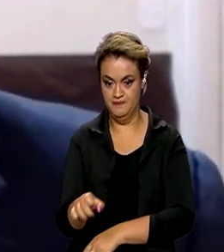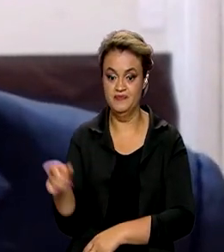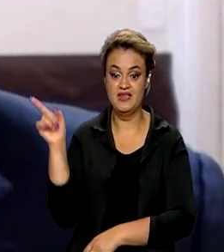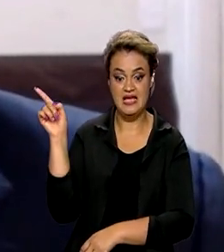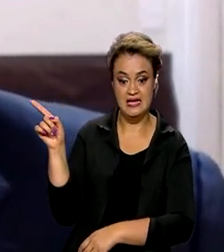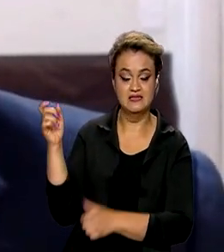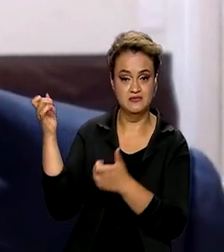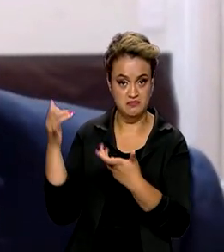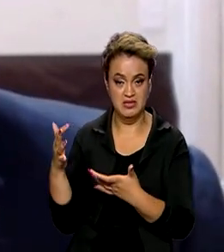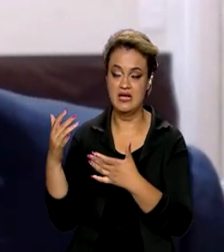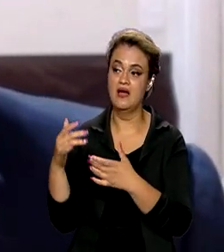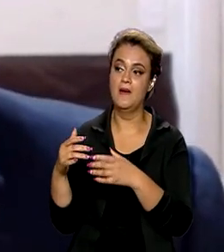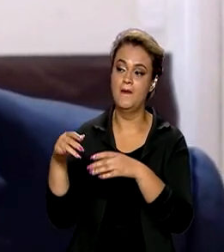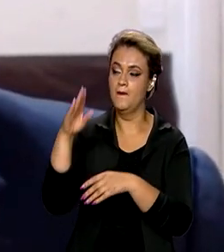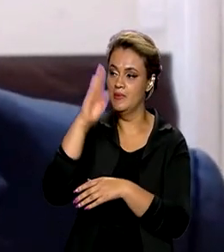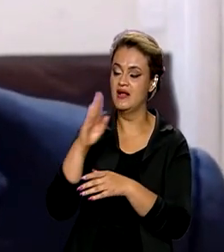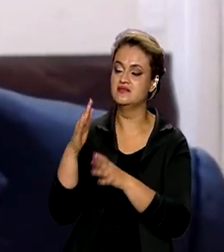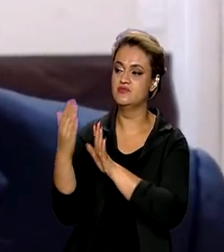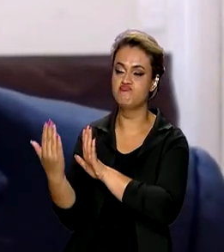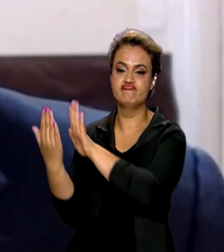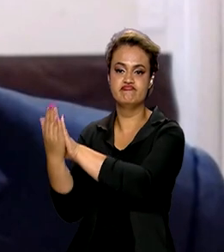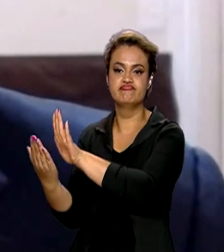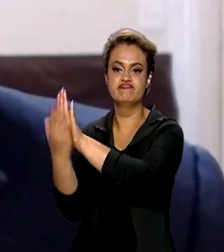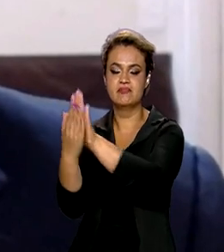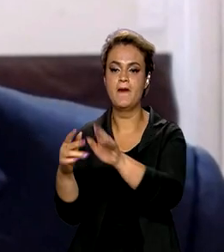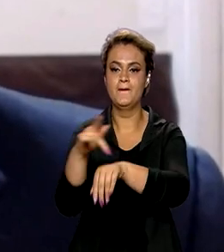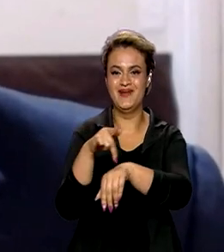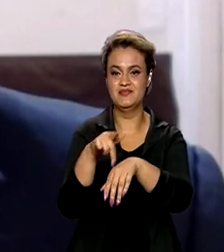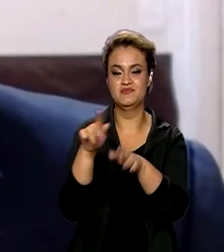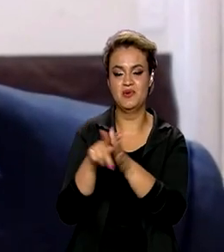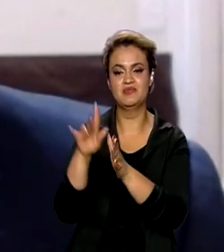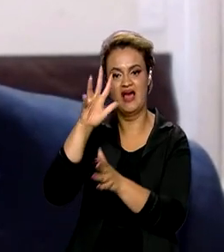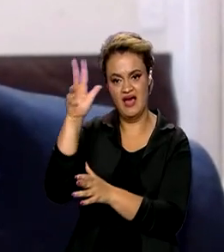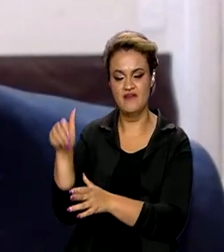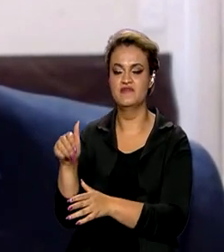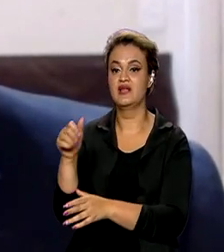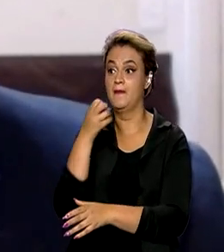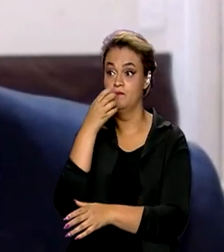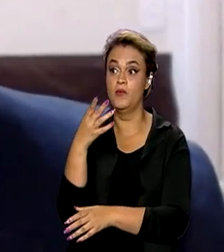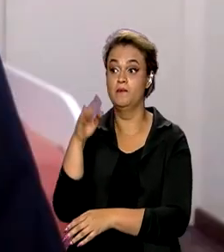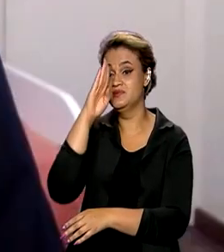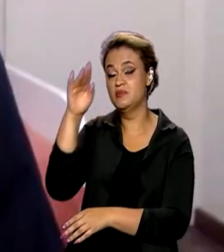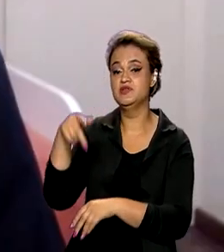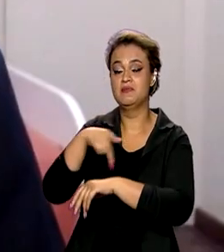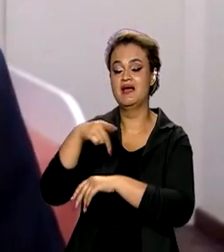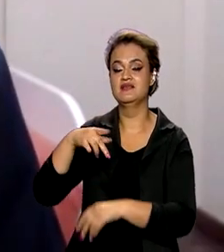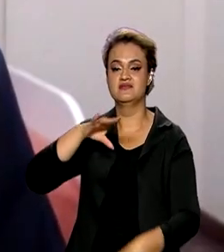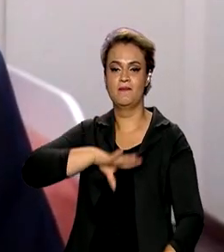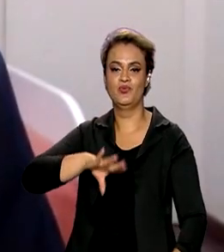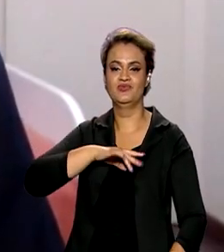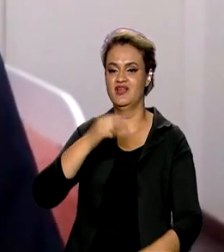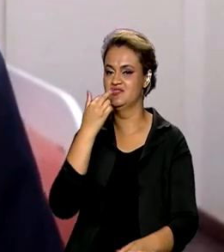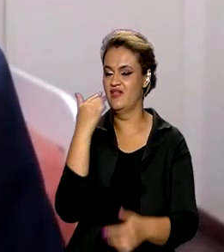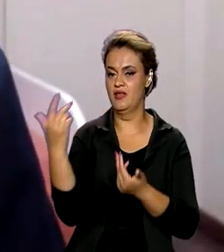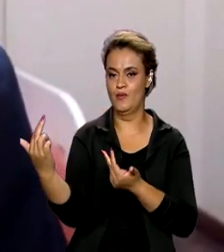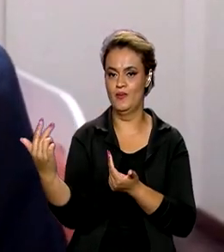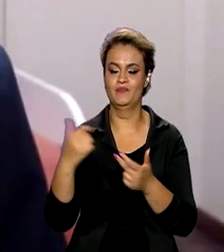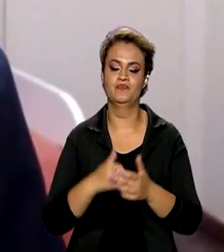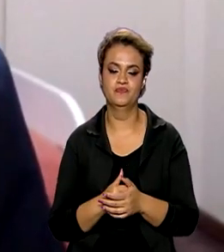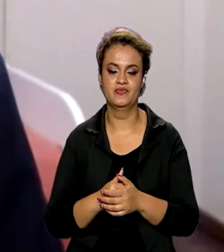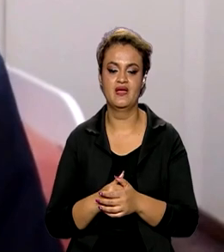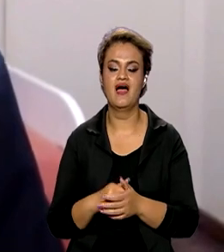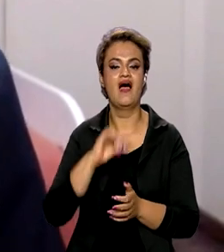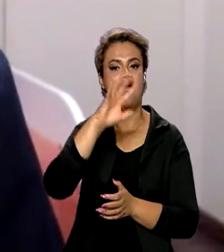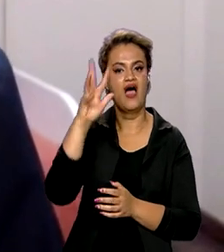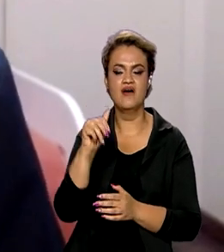do Brasil com os países africanos, especialmente os de língua portuguesa. A África está crescendo, crescendo muito,